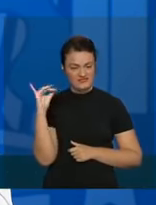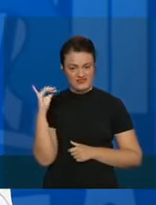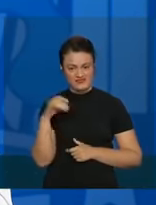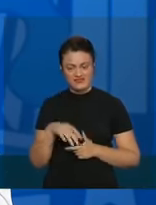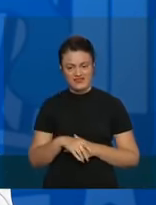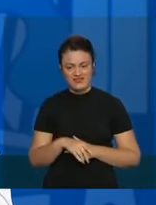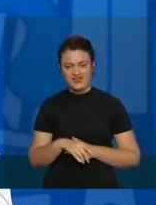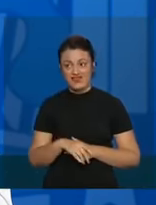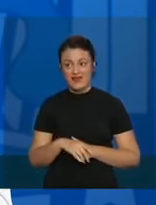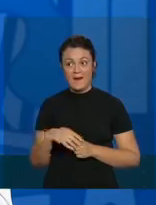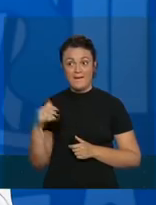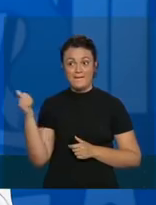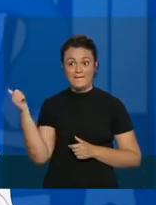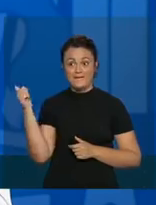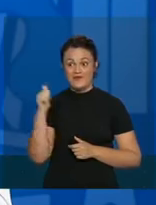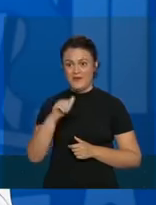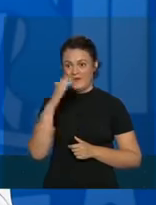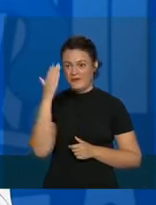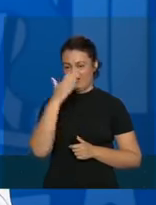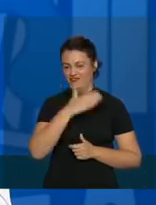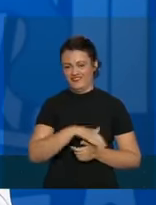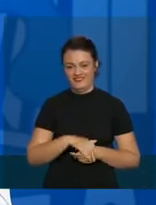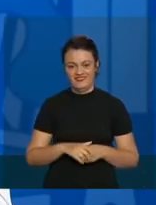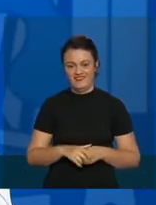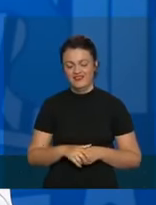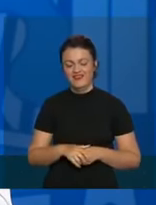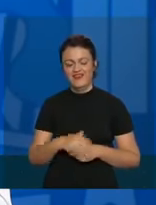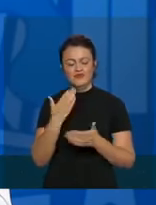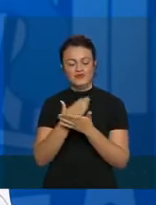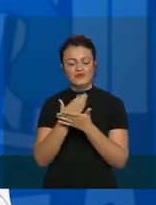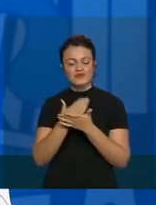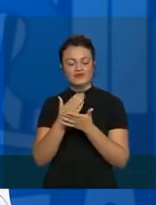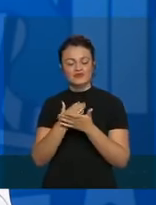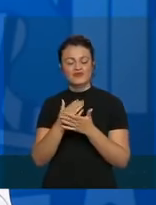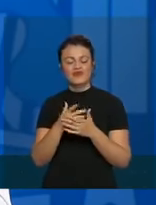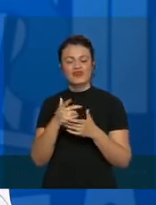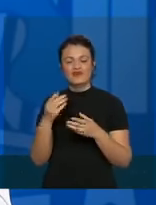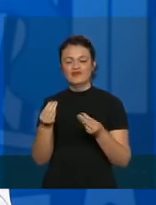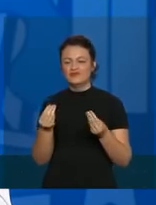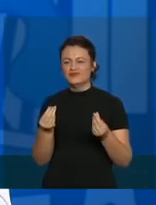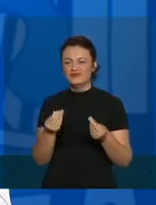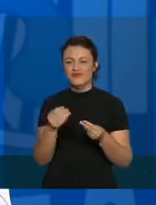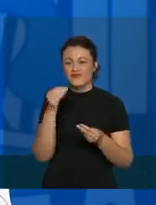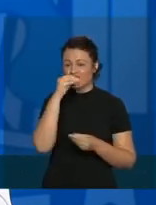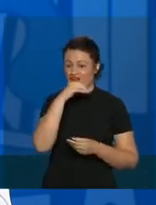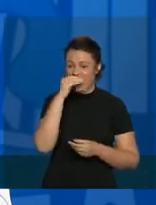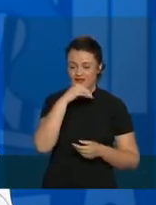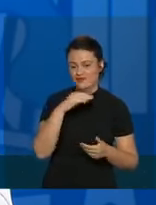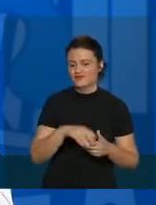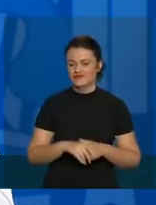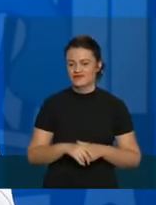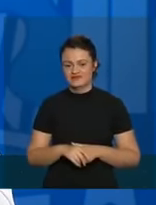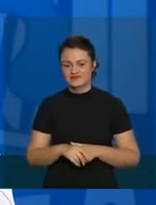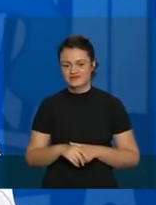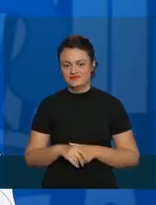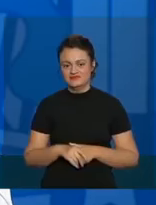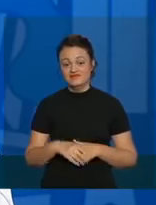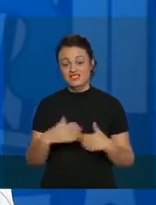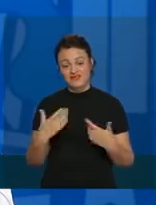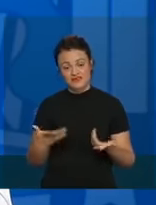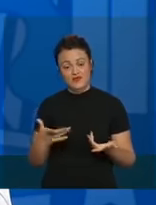é a pior evidência, os estudos de relato de casos são os mais frágeis. Então,